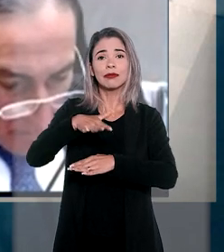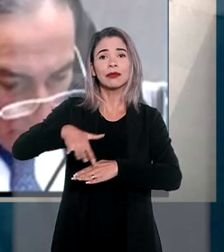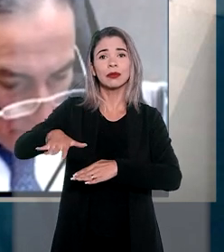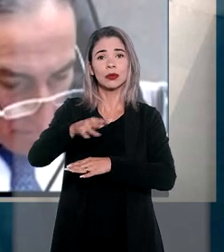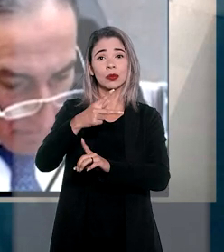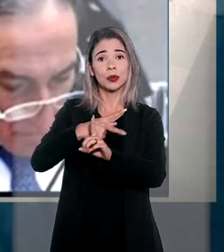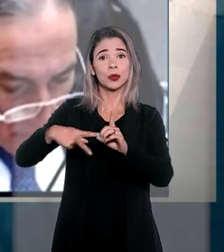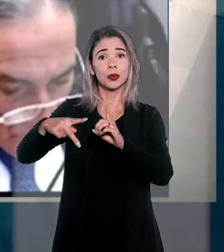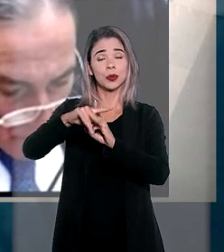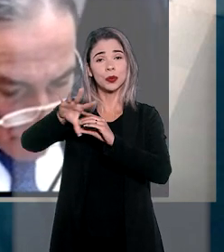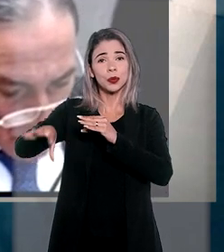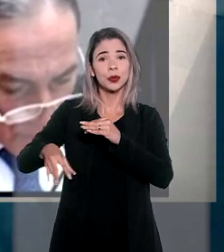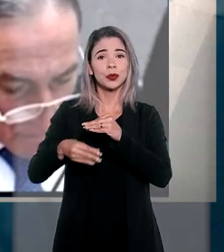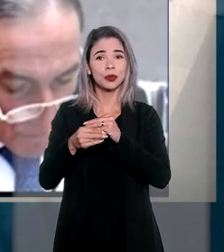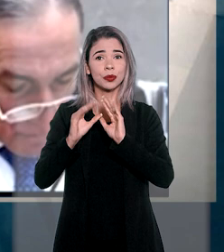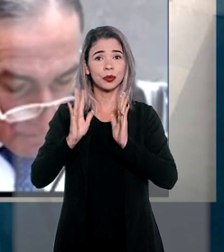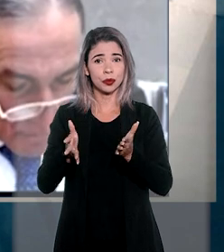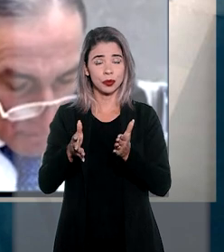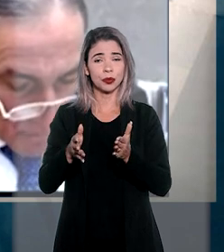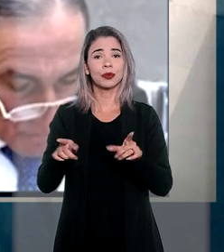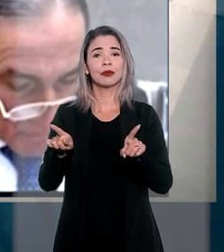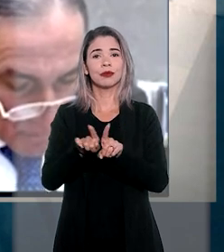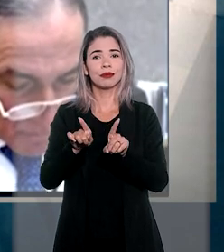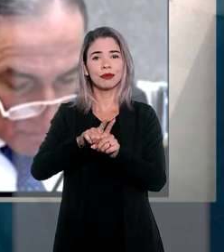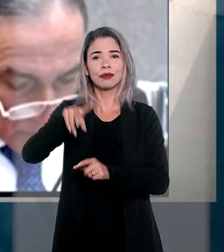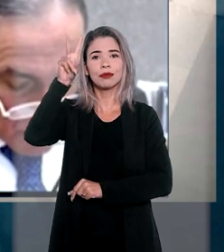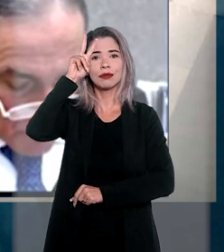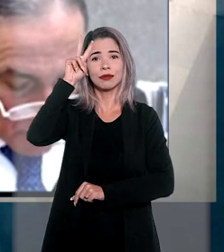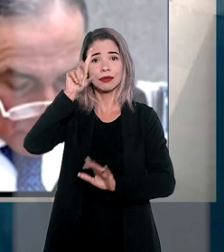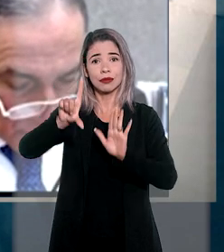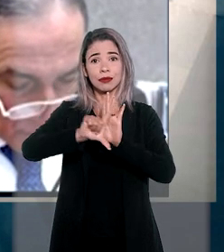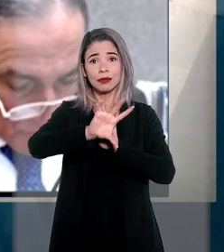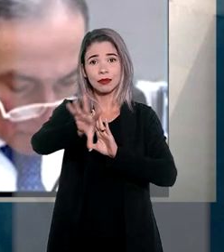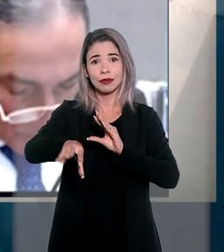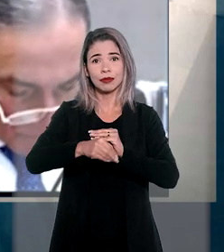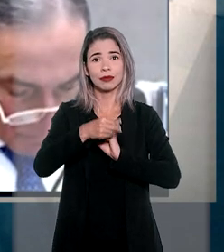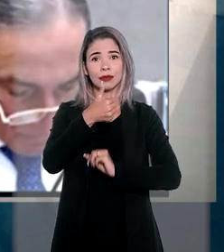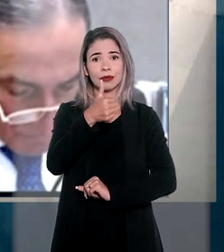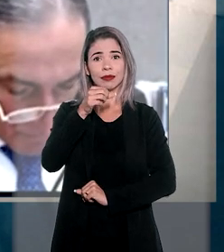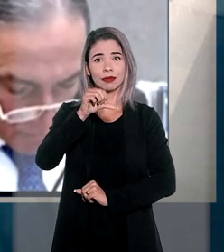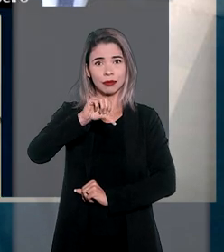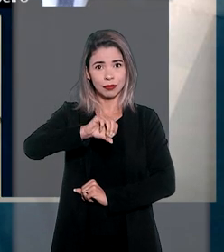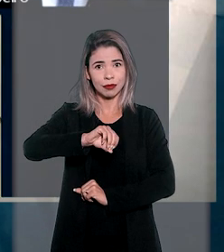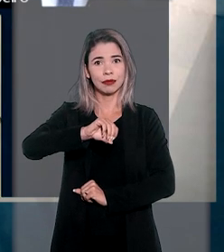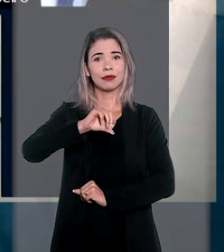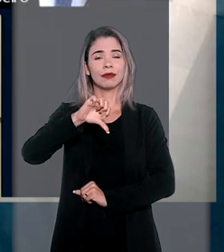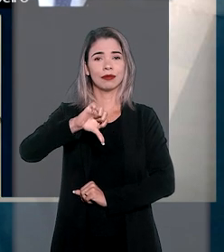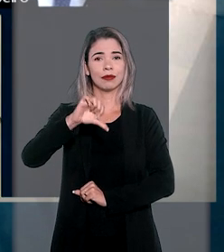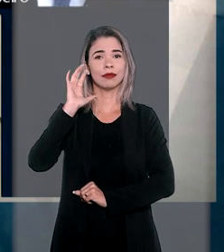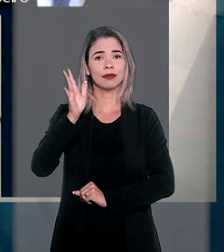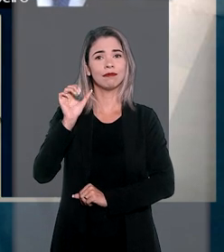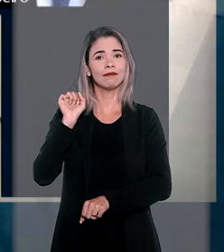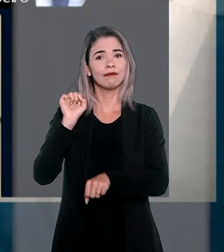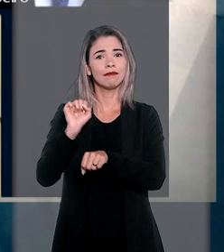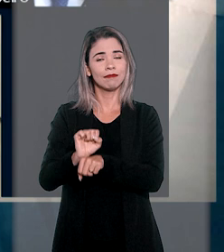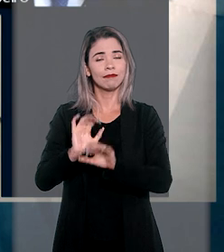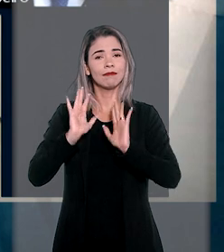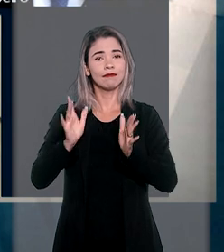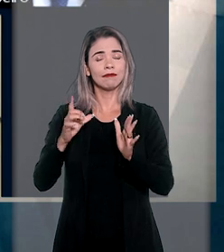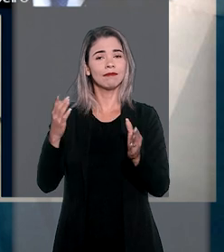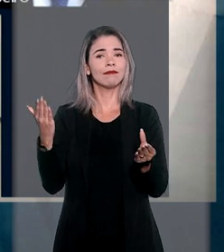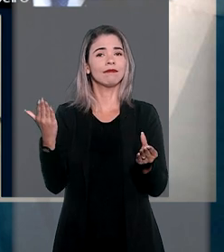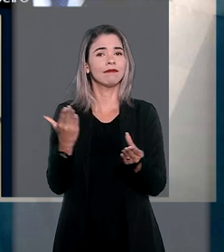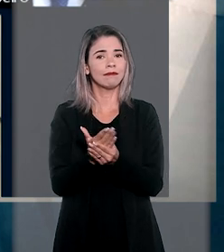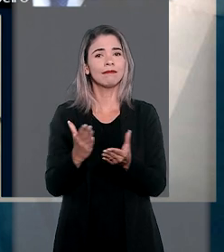entidades de previdência complementar. A ministra também lembrou que a Lei Complementar 109, de 2001, já prevê a suspensão de